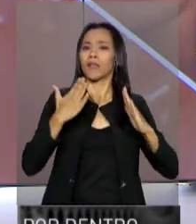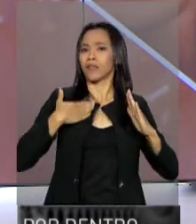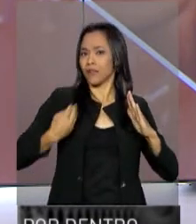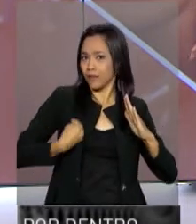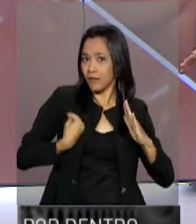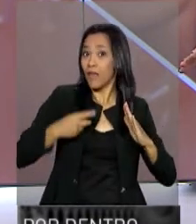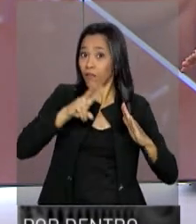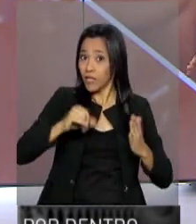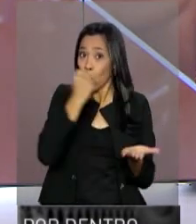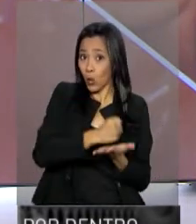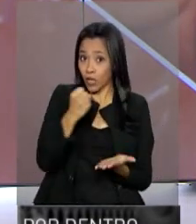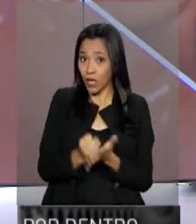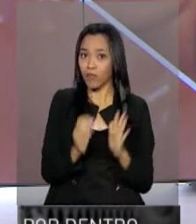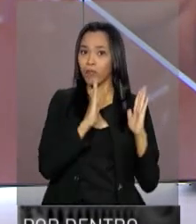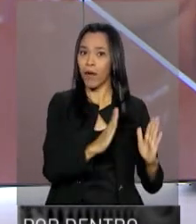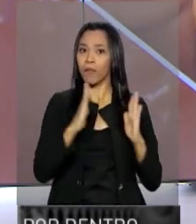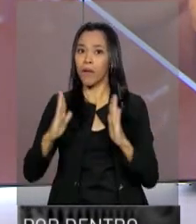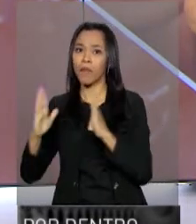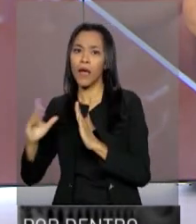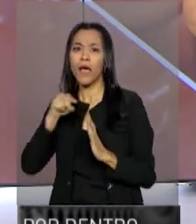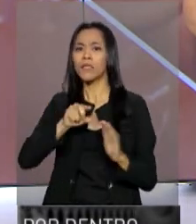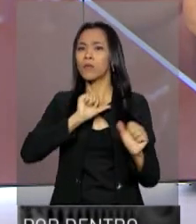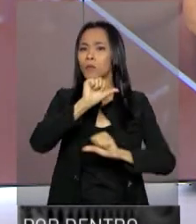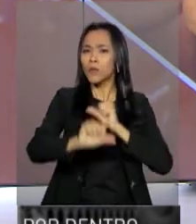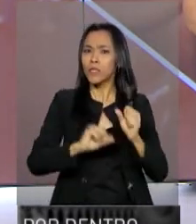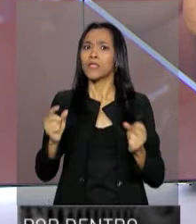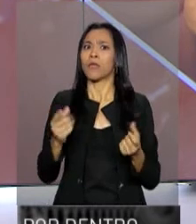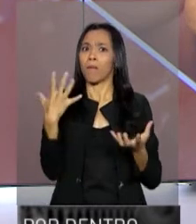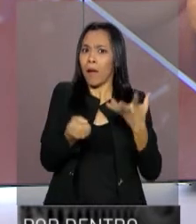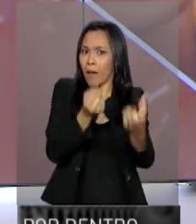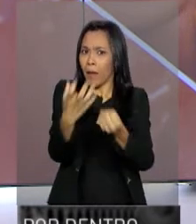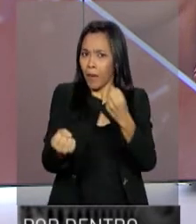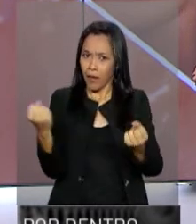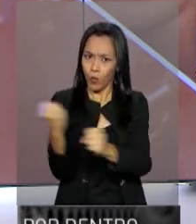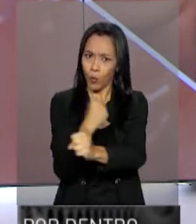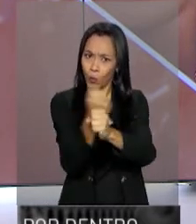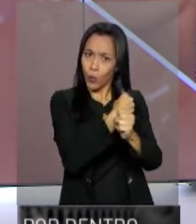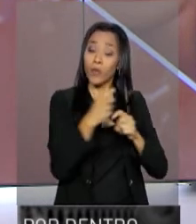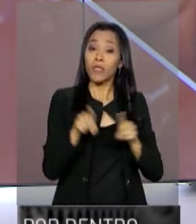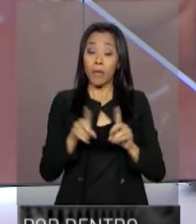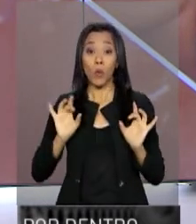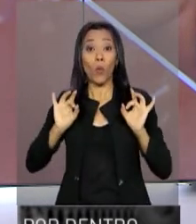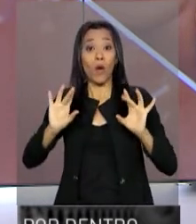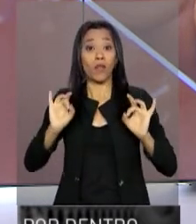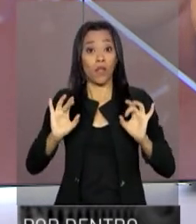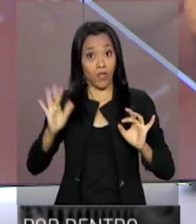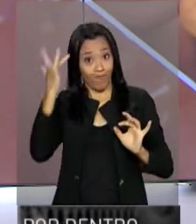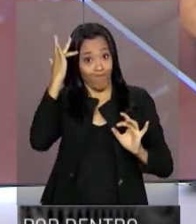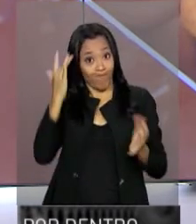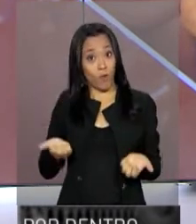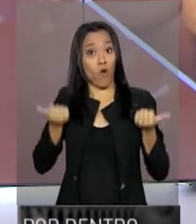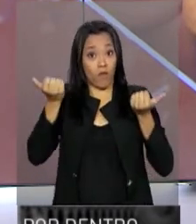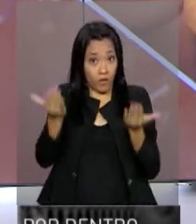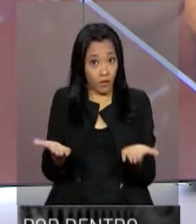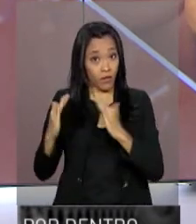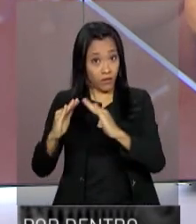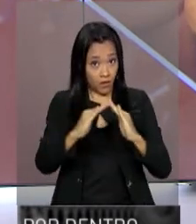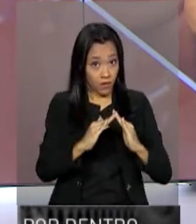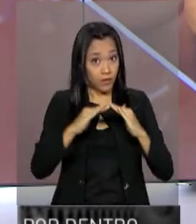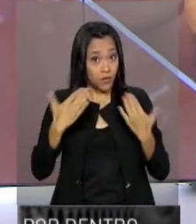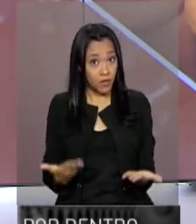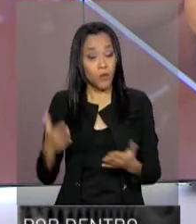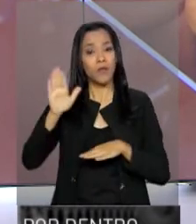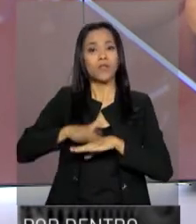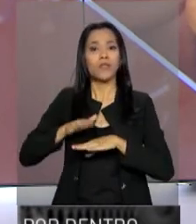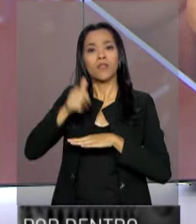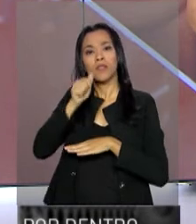contratados por etapas. A mudança busca aumentar a competitividade e a qualidade dos produtos ofertados no programa. De acordo com a